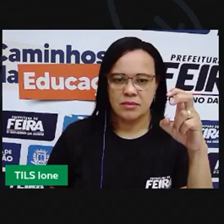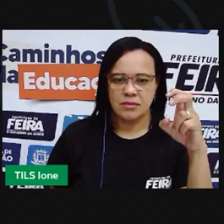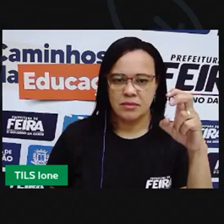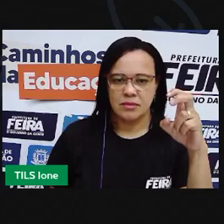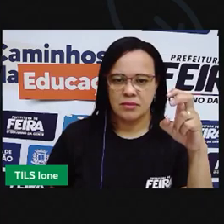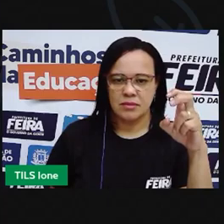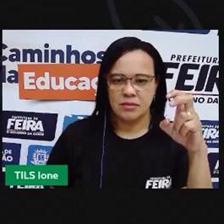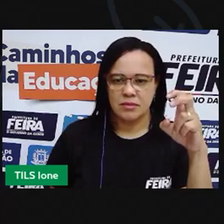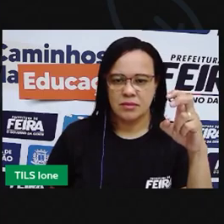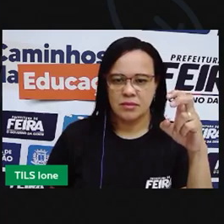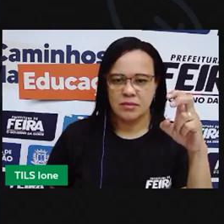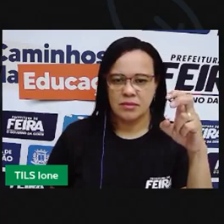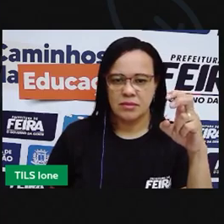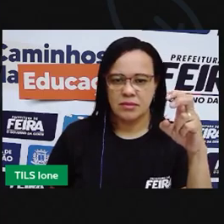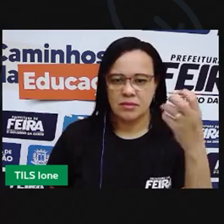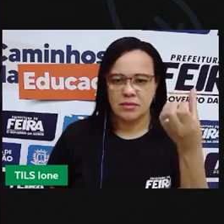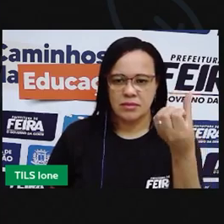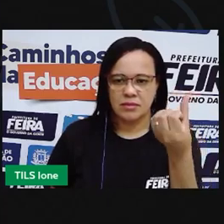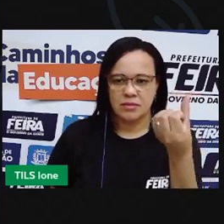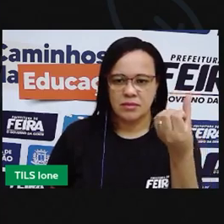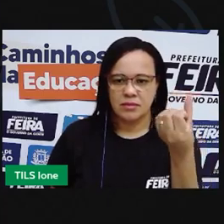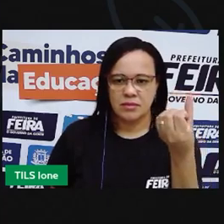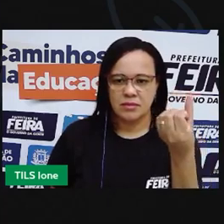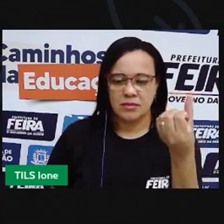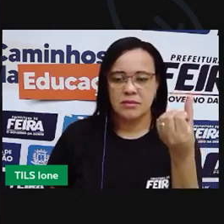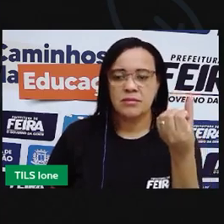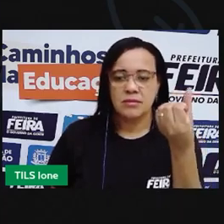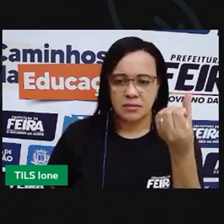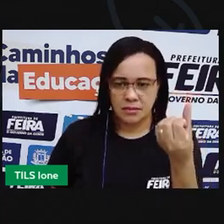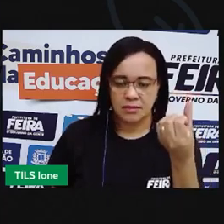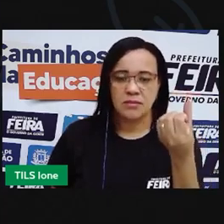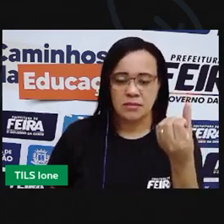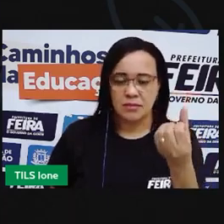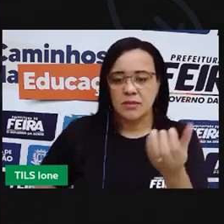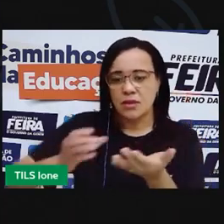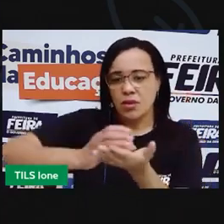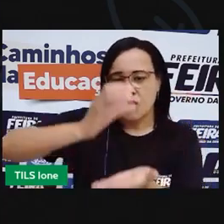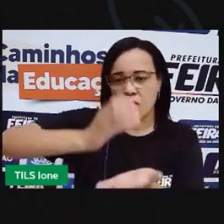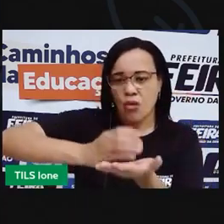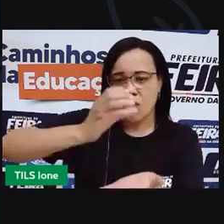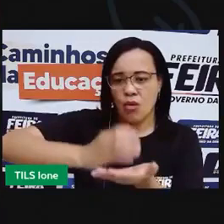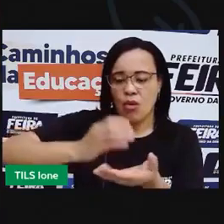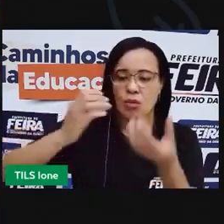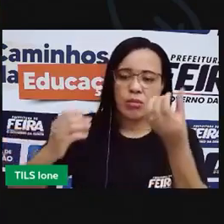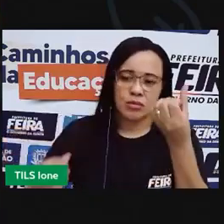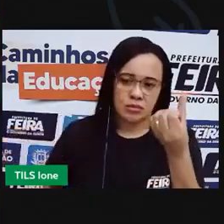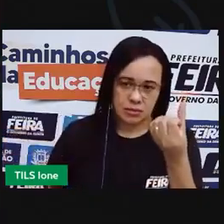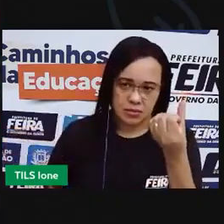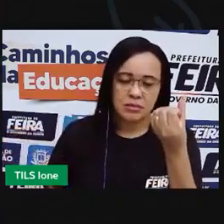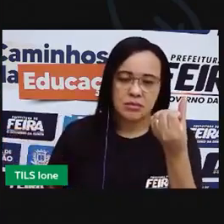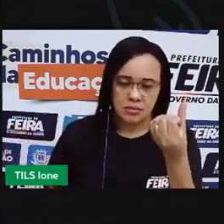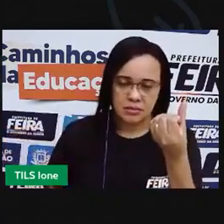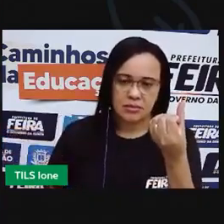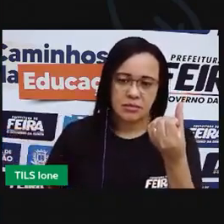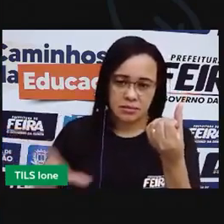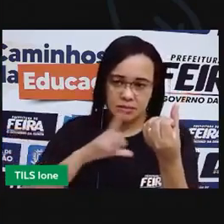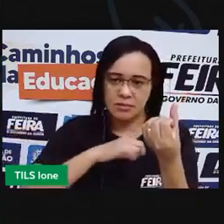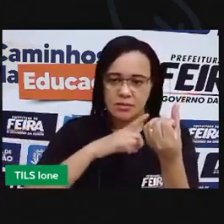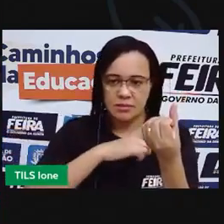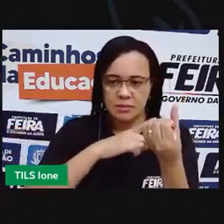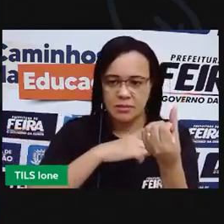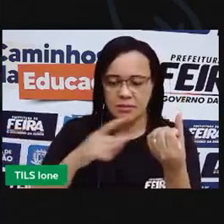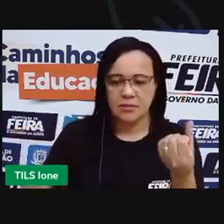cinco seis então aqui a gente vê seis copos descartados